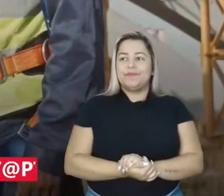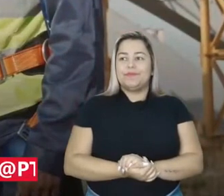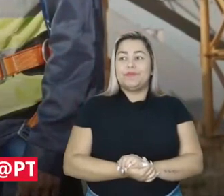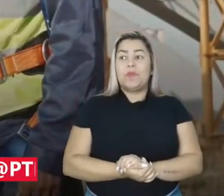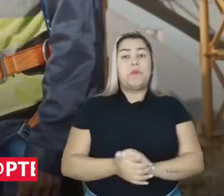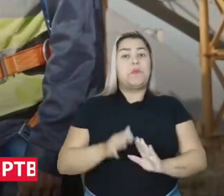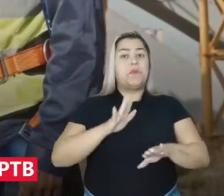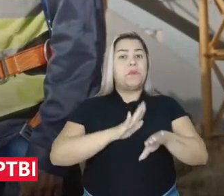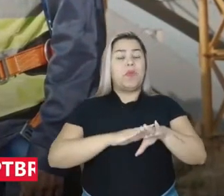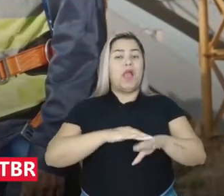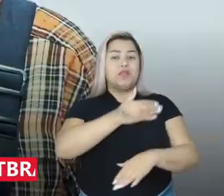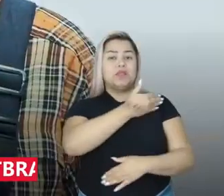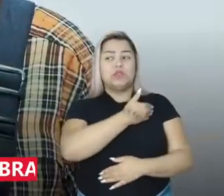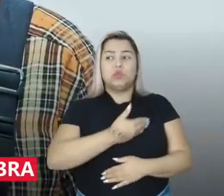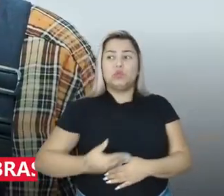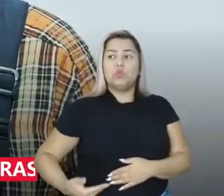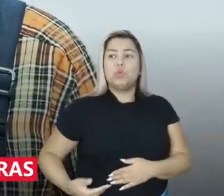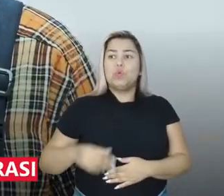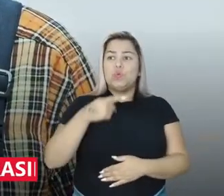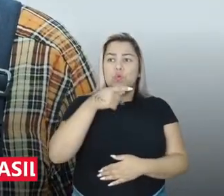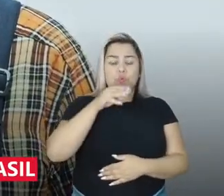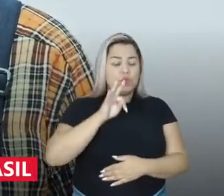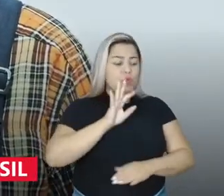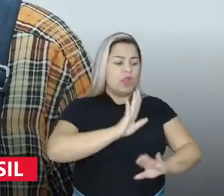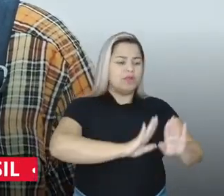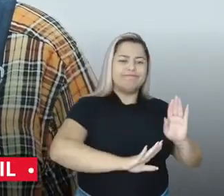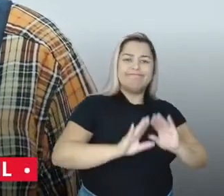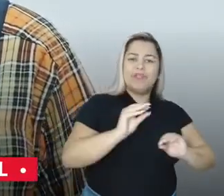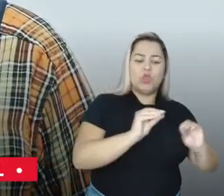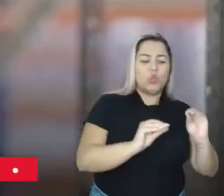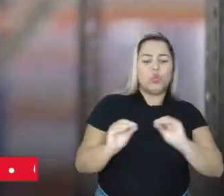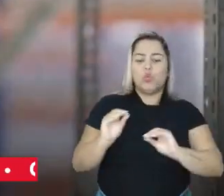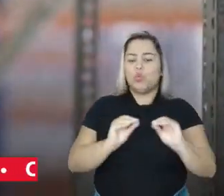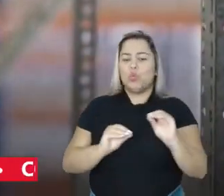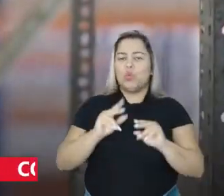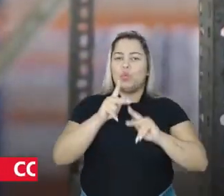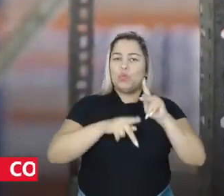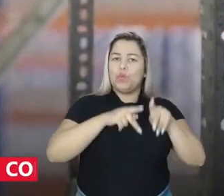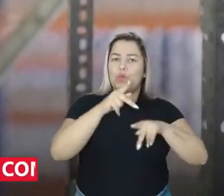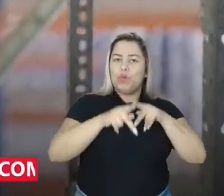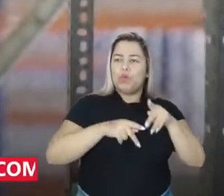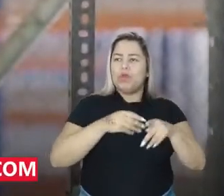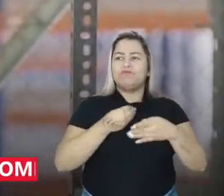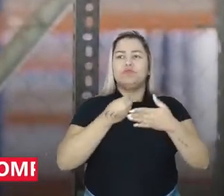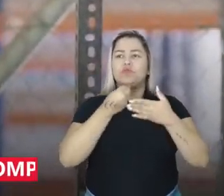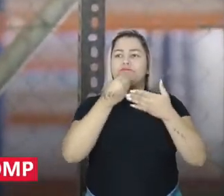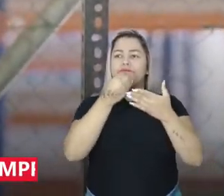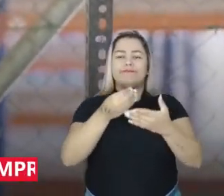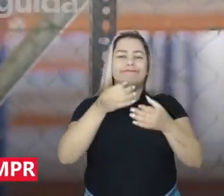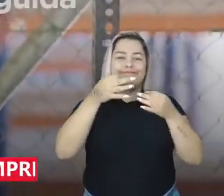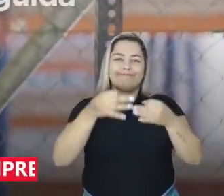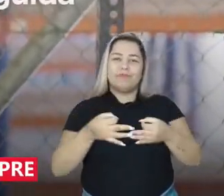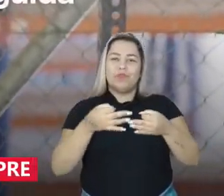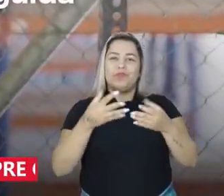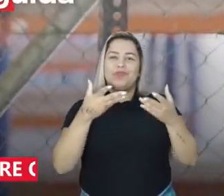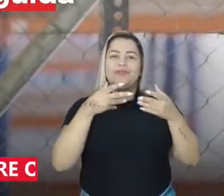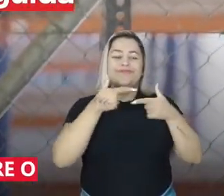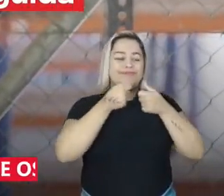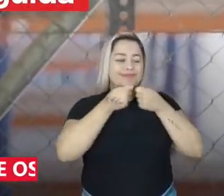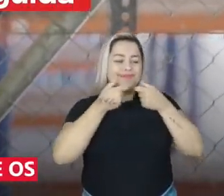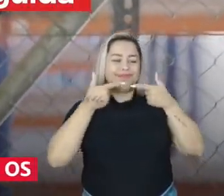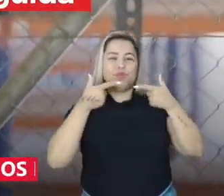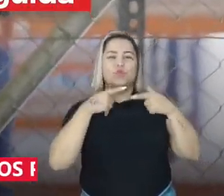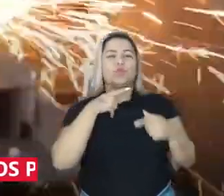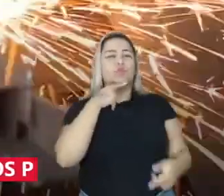Mais do que governar, o PT quer cuidar do povo brasileiro, devolver a dignidade, o sorriso, o andar de